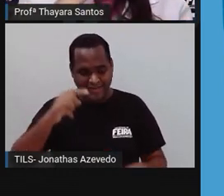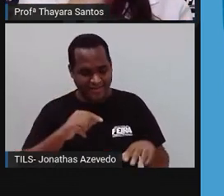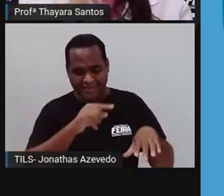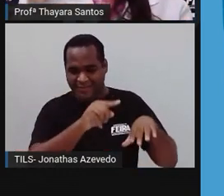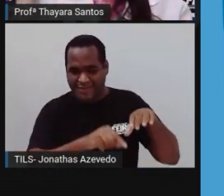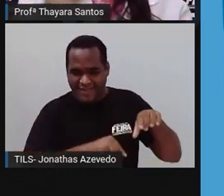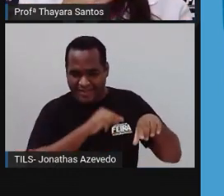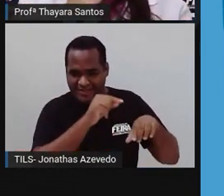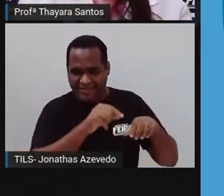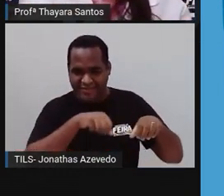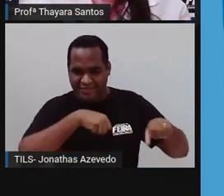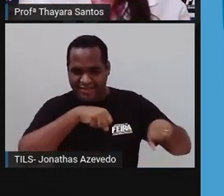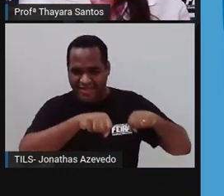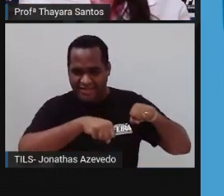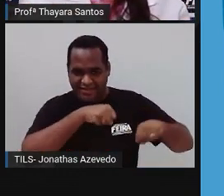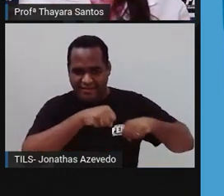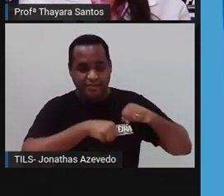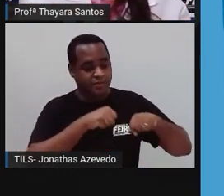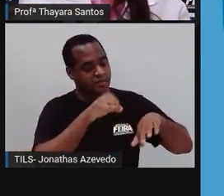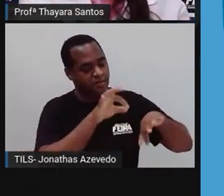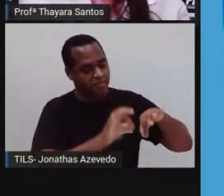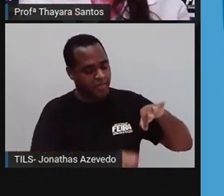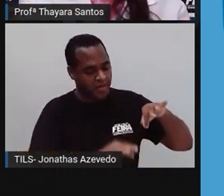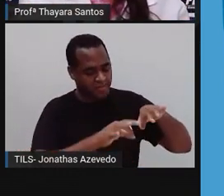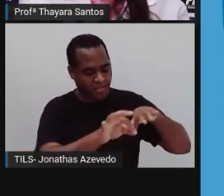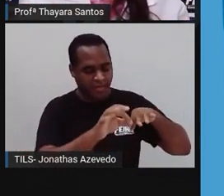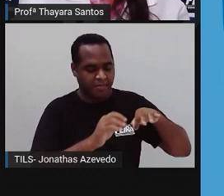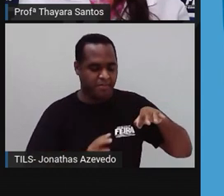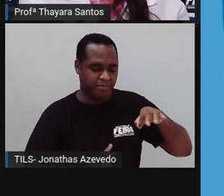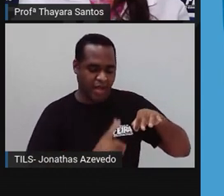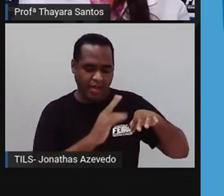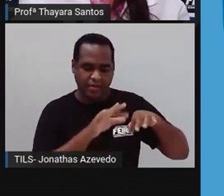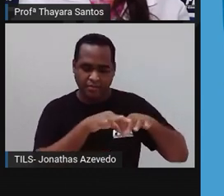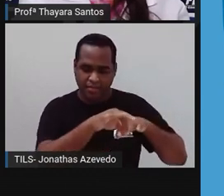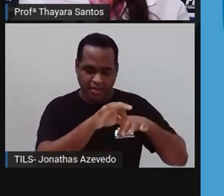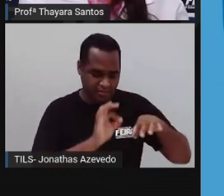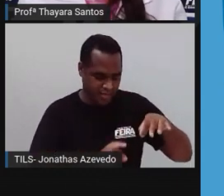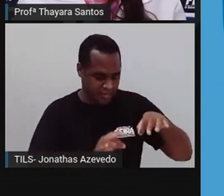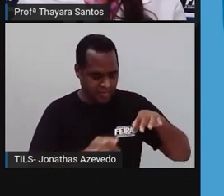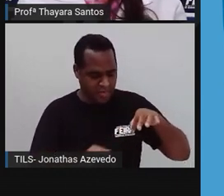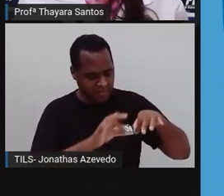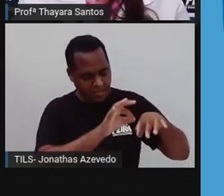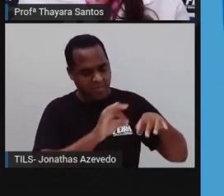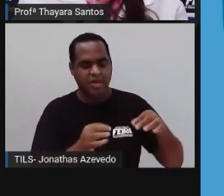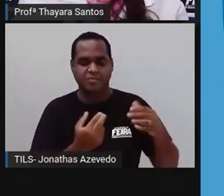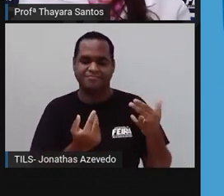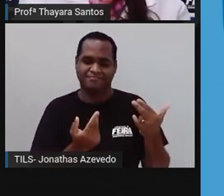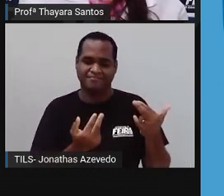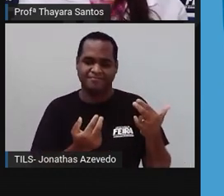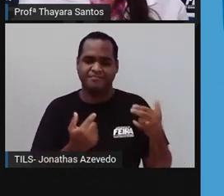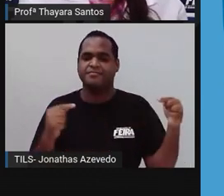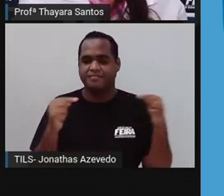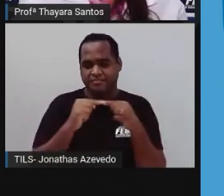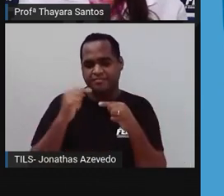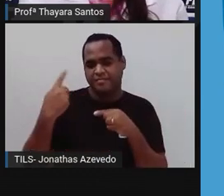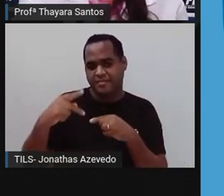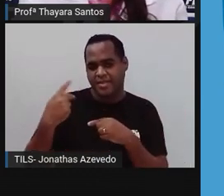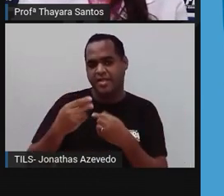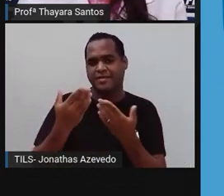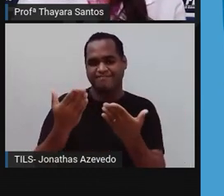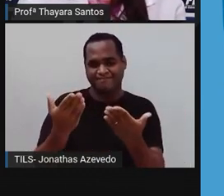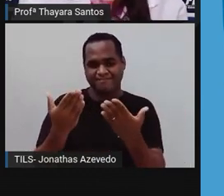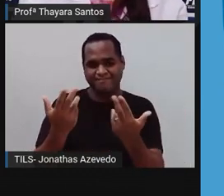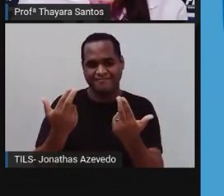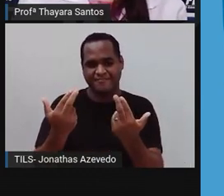vários raiosinhos. Se eu cortar em qualquer plano aqui, eu sempre vou ter lados iguais. É isso que acontece com os quinidários.